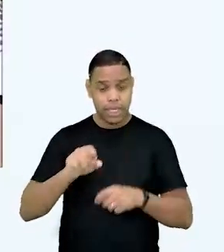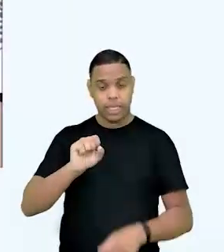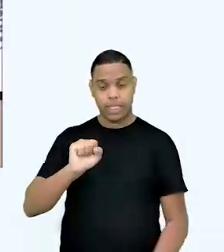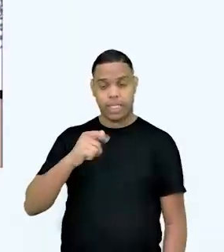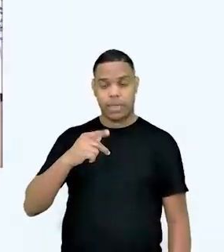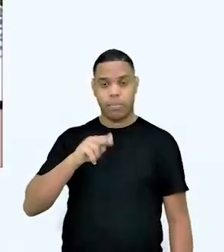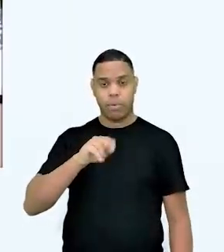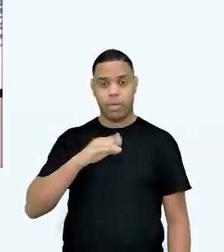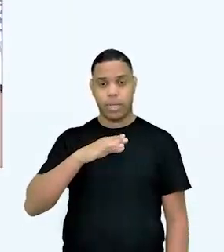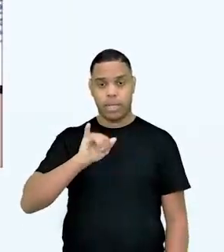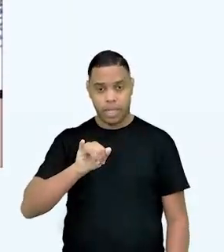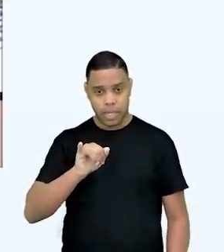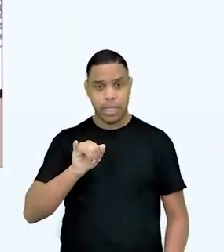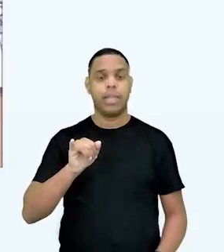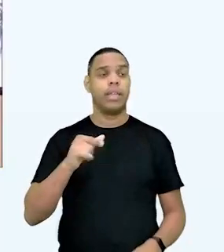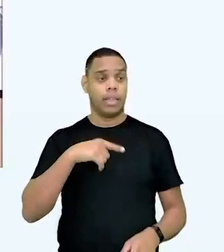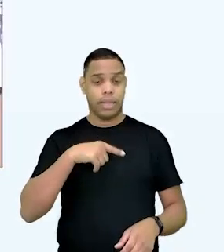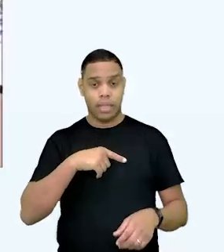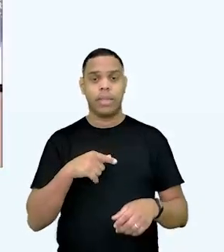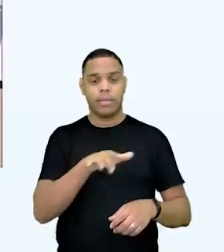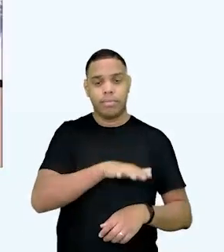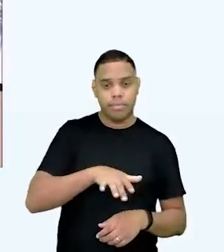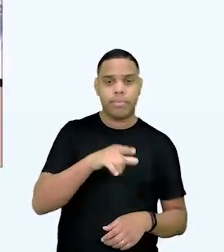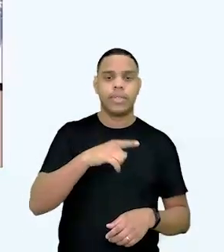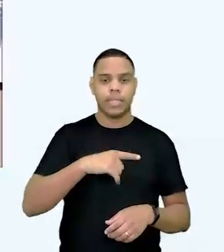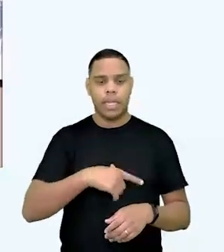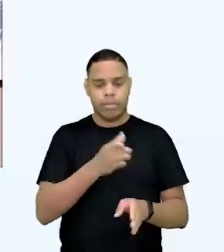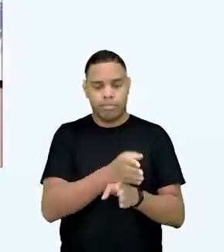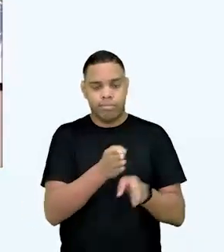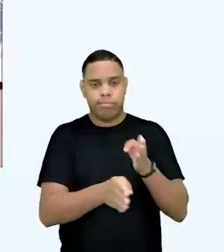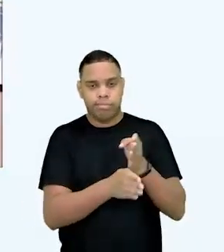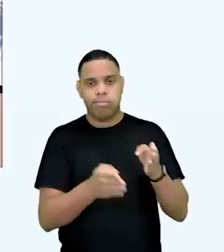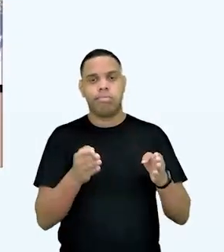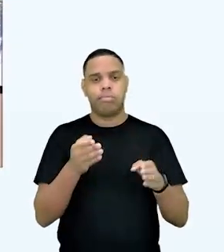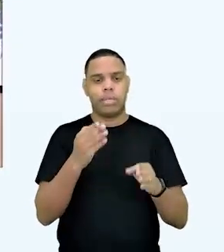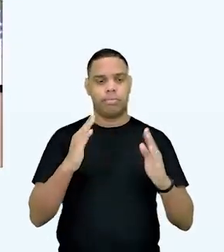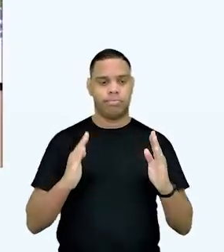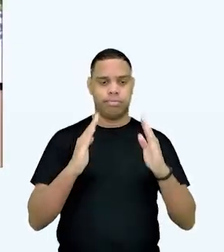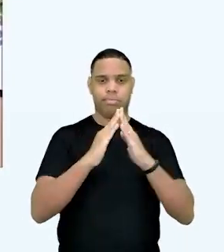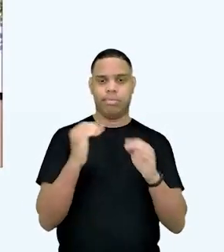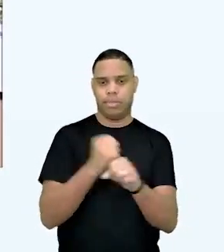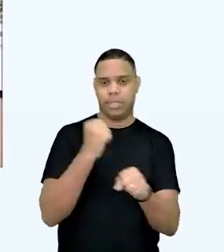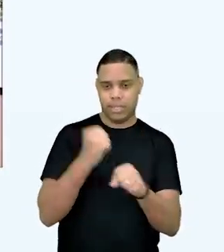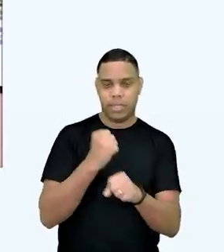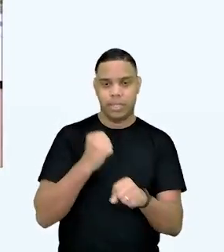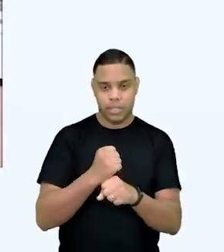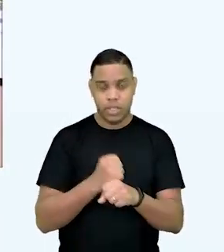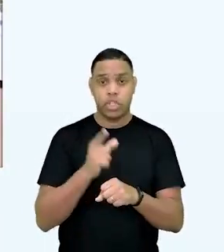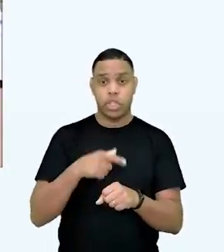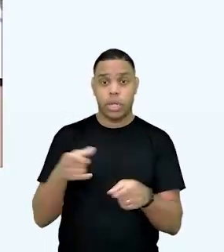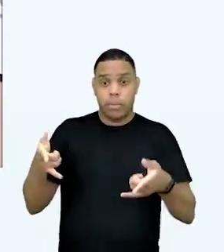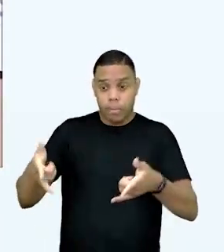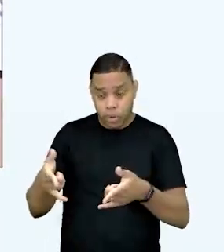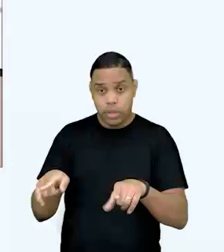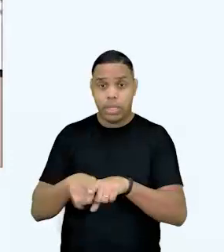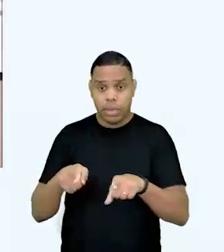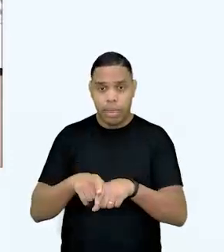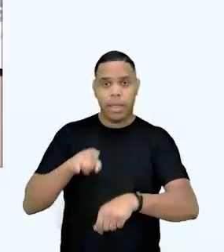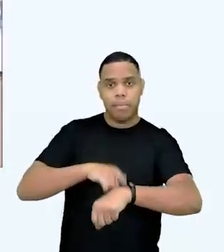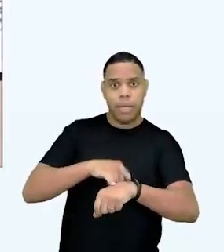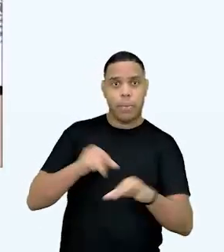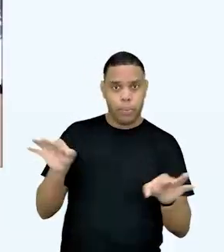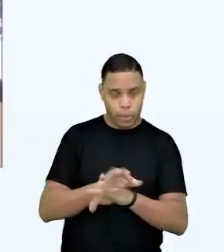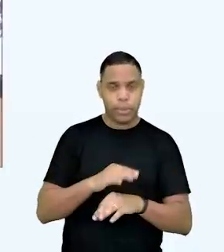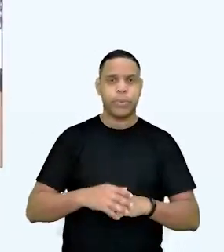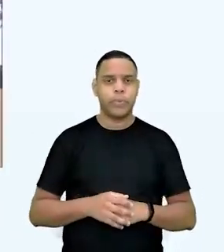para o Caimirim, é o sítio Yamananda. E eu tenho lá essa construção, que é a Casa Raiz, que está com um quarto pronto e um banheiro pronto.